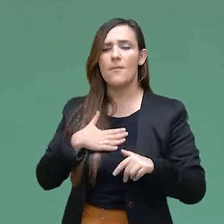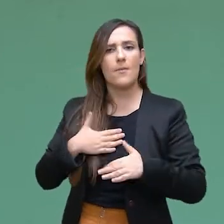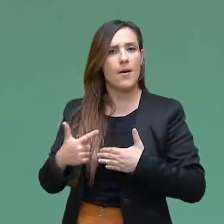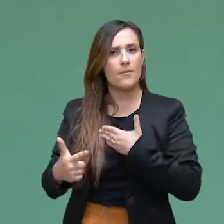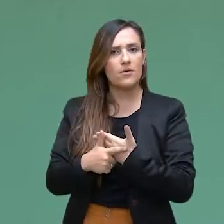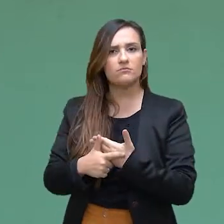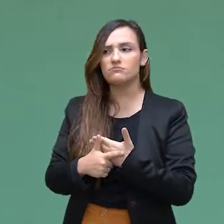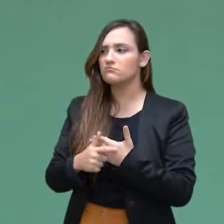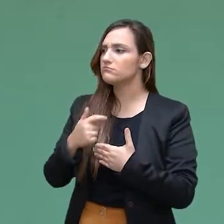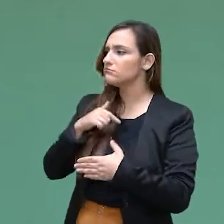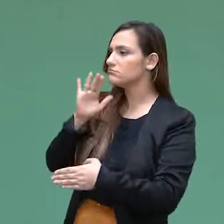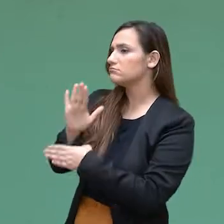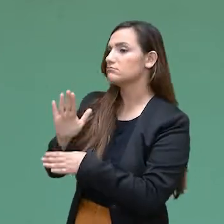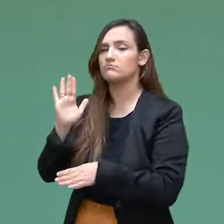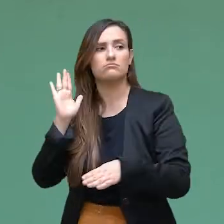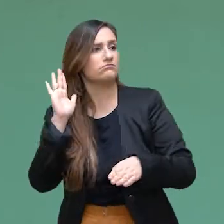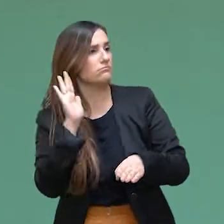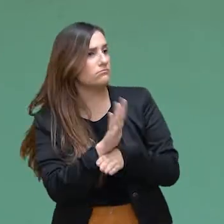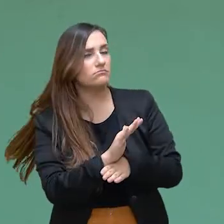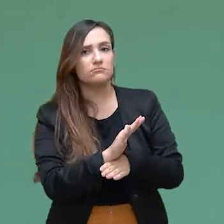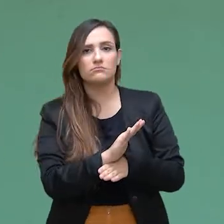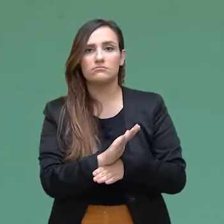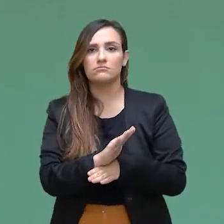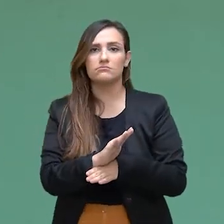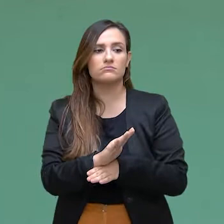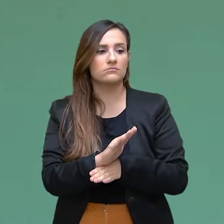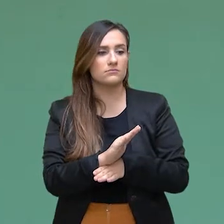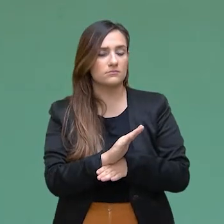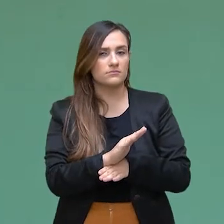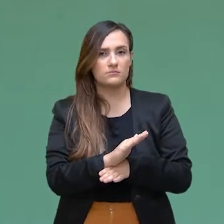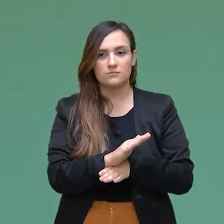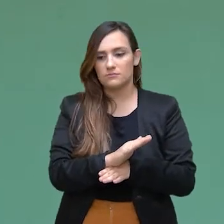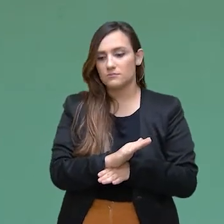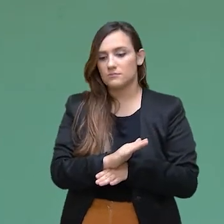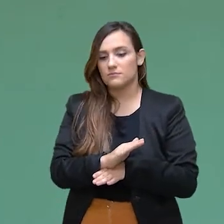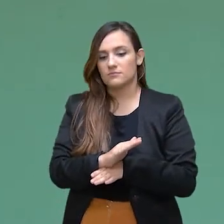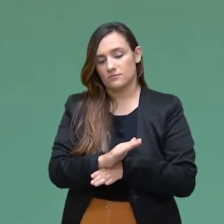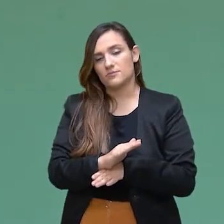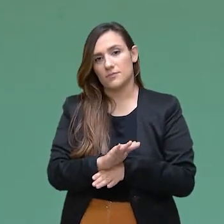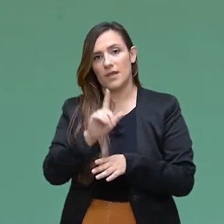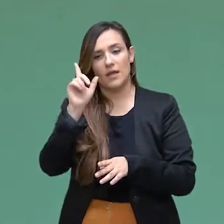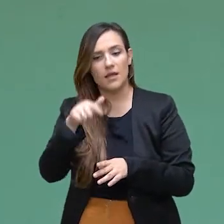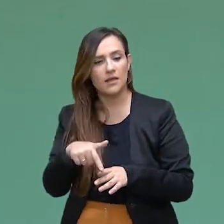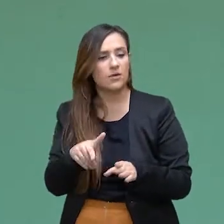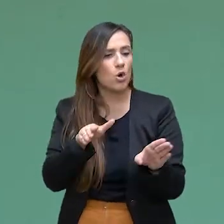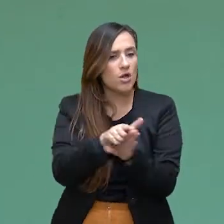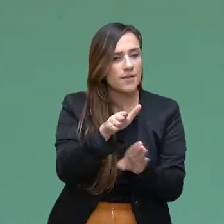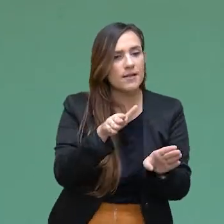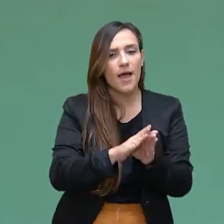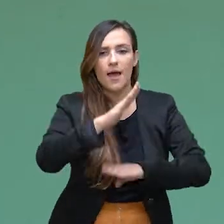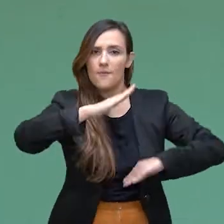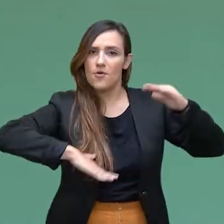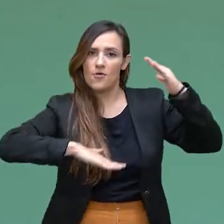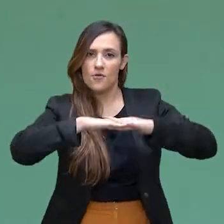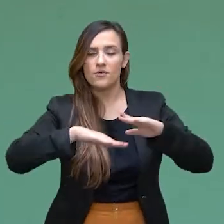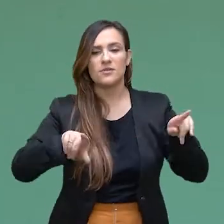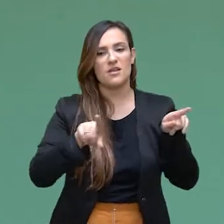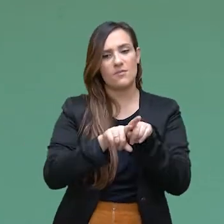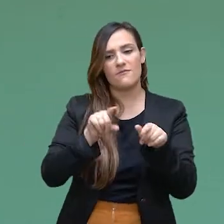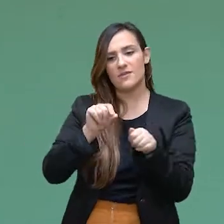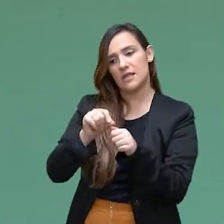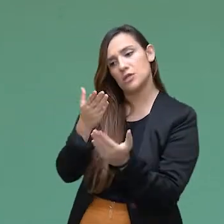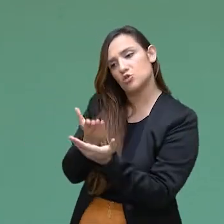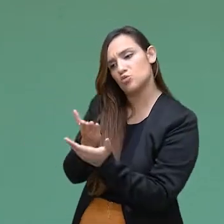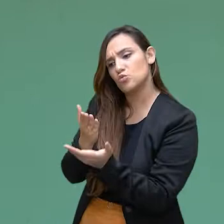e a gente se ajudar ali dentro. A gente fomentar carreiras, mentoria de carreiras, a gente promover